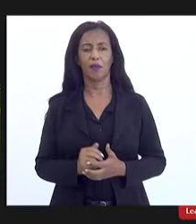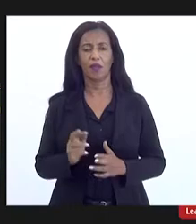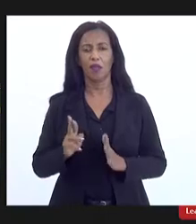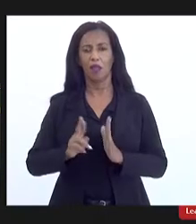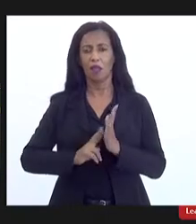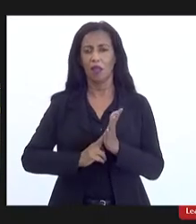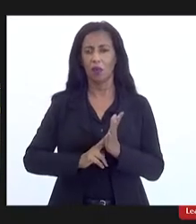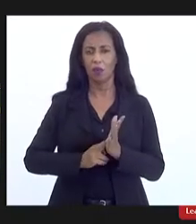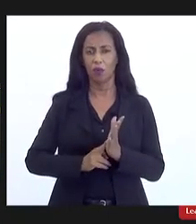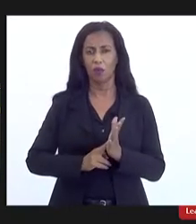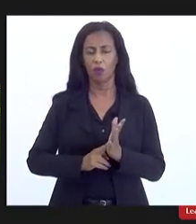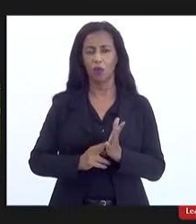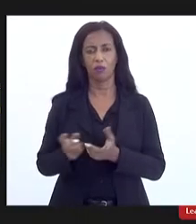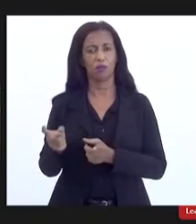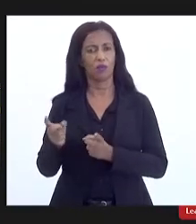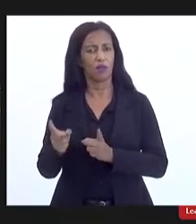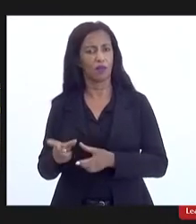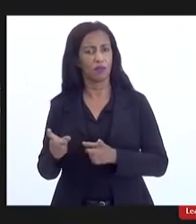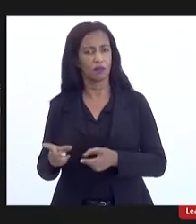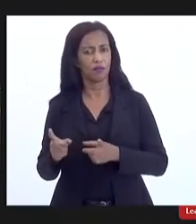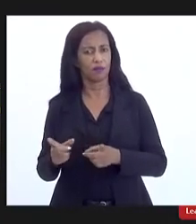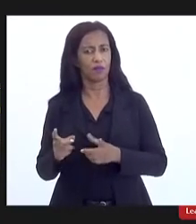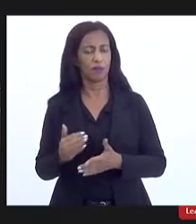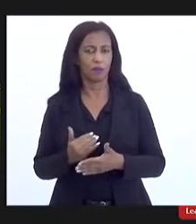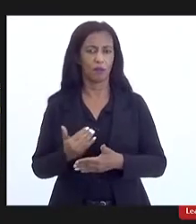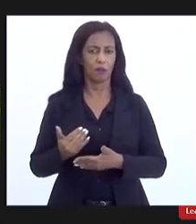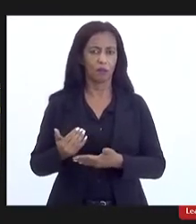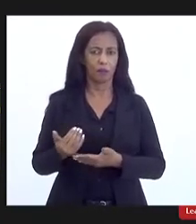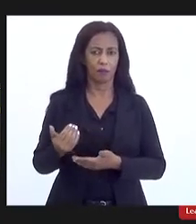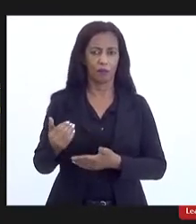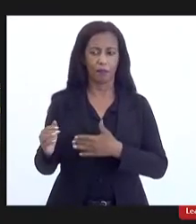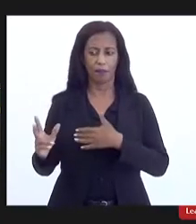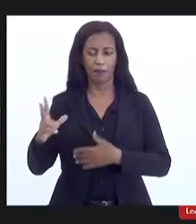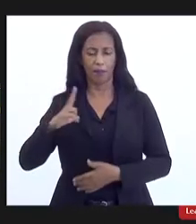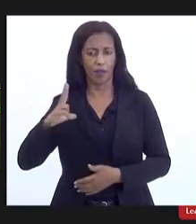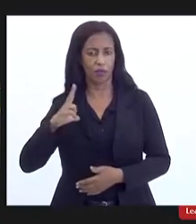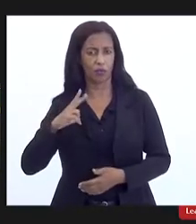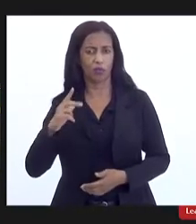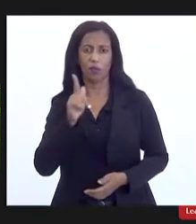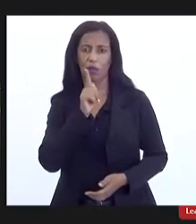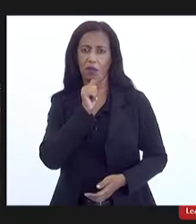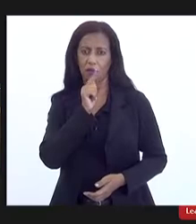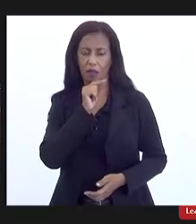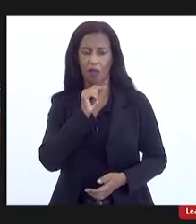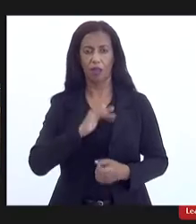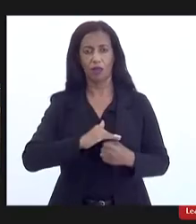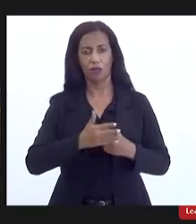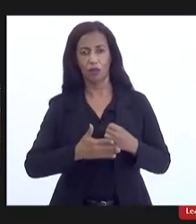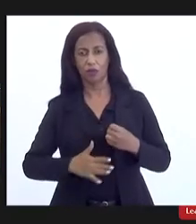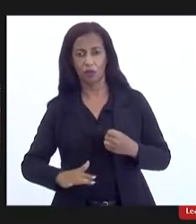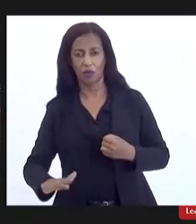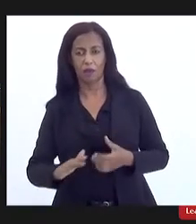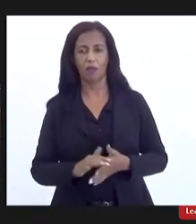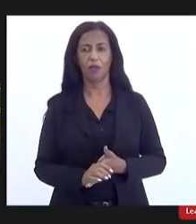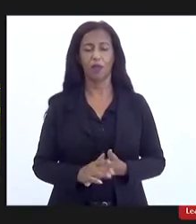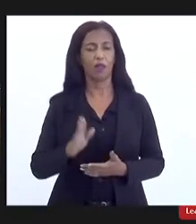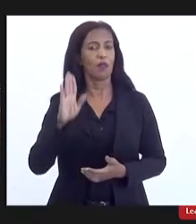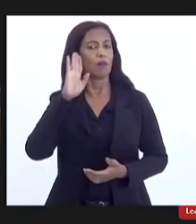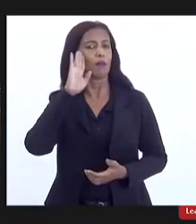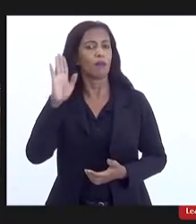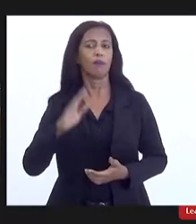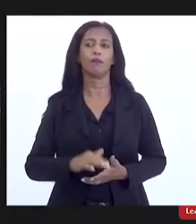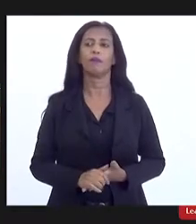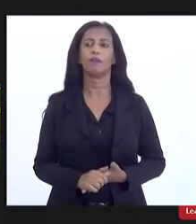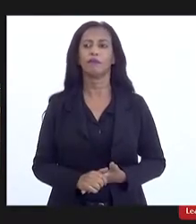regulatório da concessão para a iniciativa privada da nossa água e do nosso saneamento é fundamental.